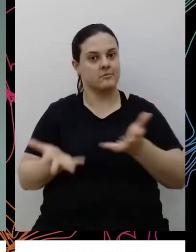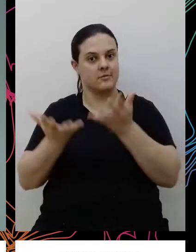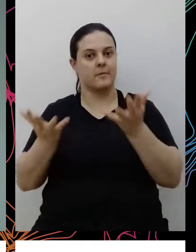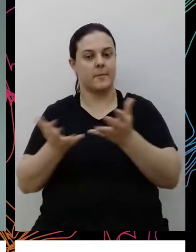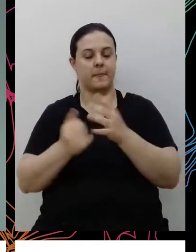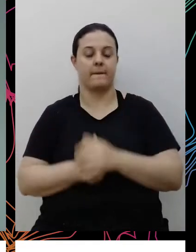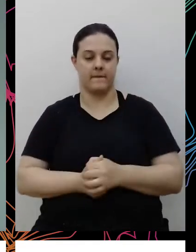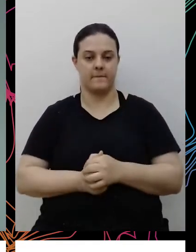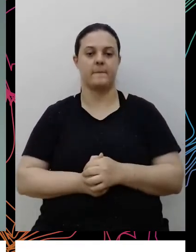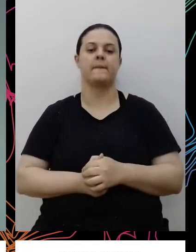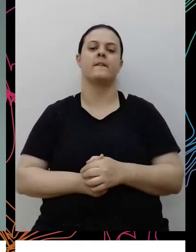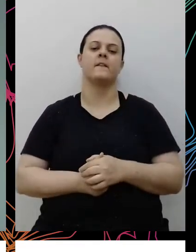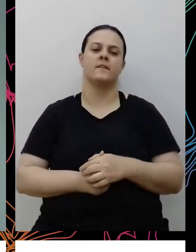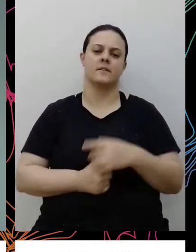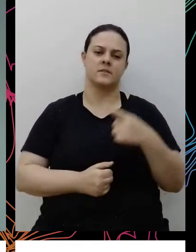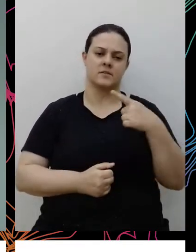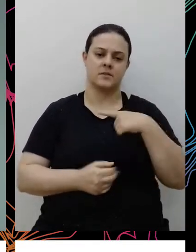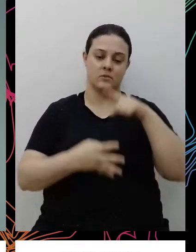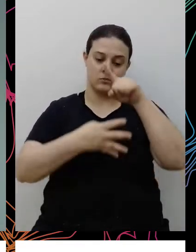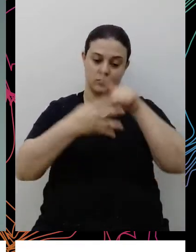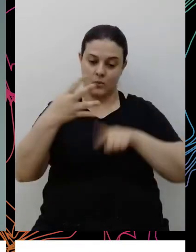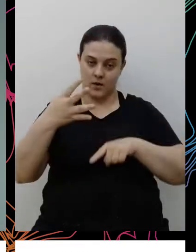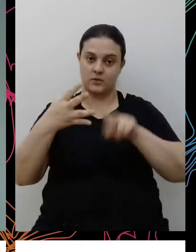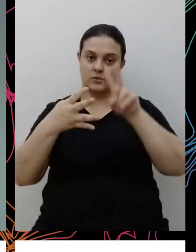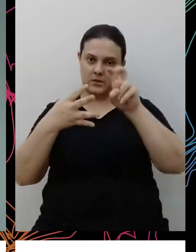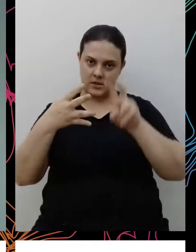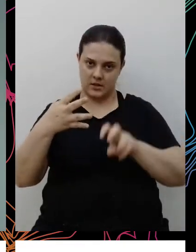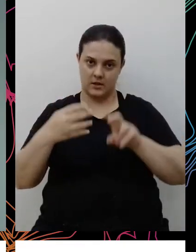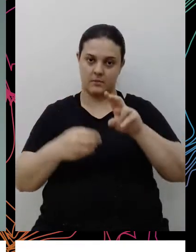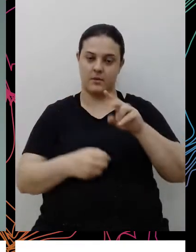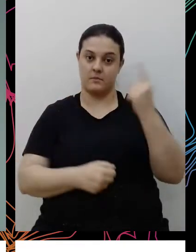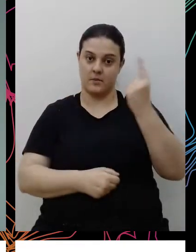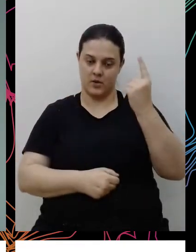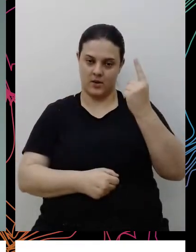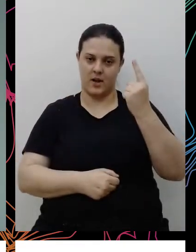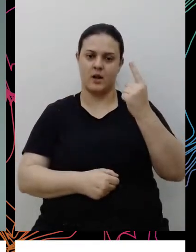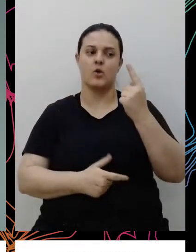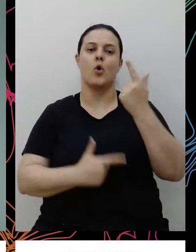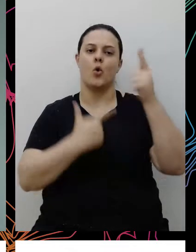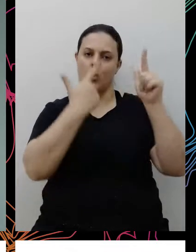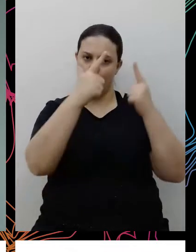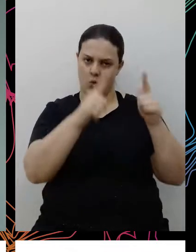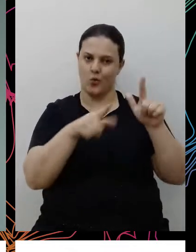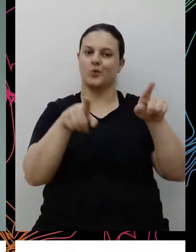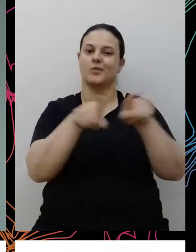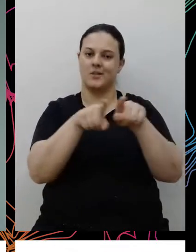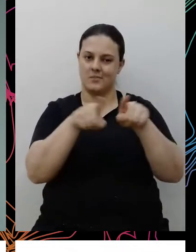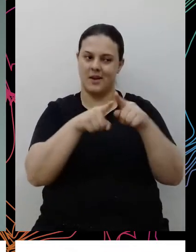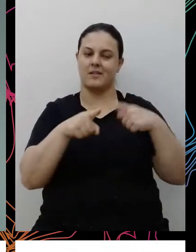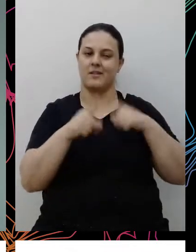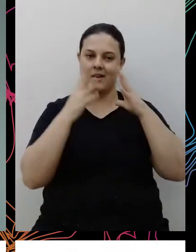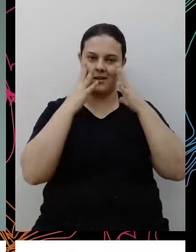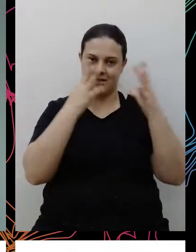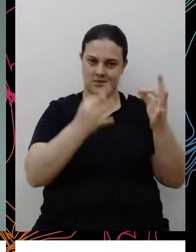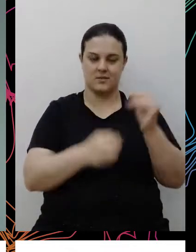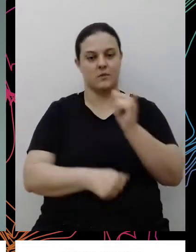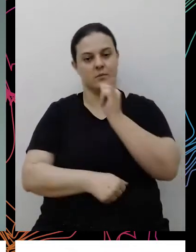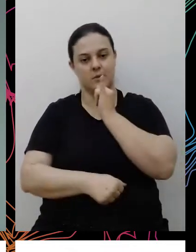Embora sejam esses nossos quatro temas prioritários, a gente não deixa de observar outros temas, né? Por exemplo,